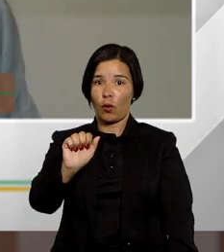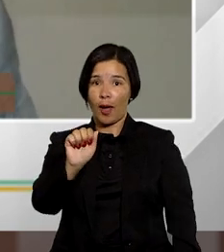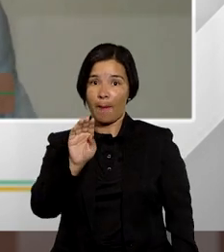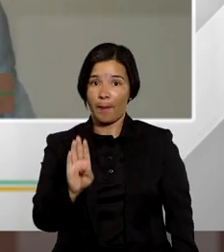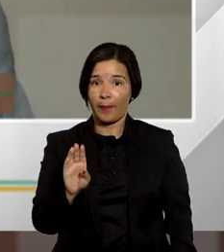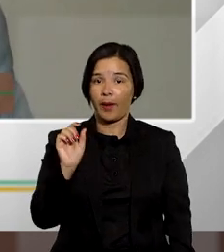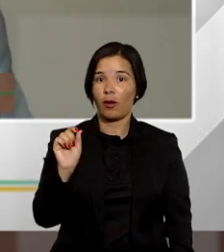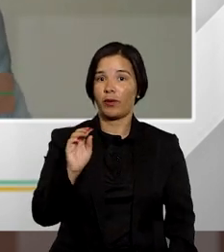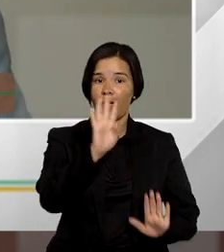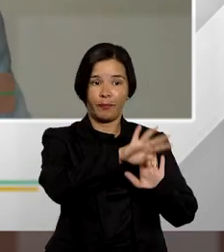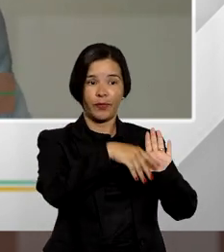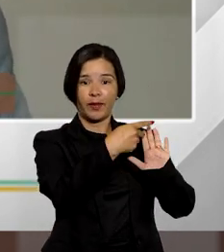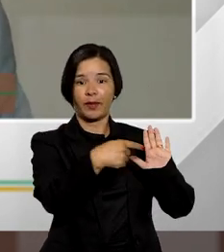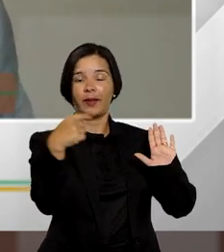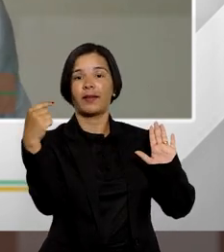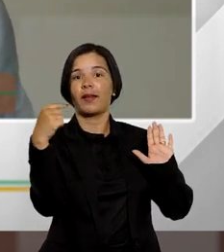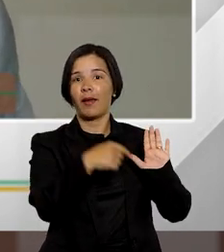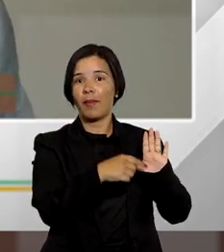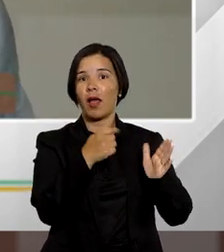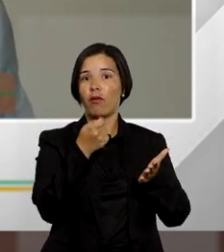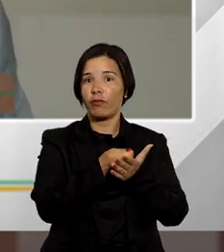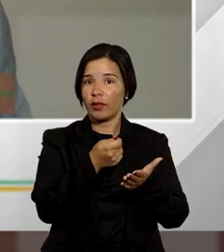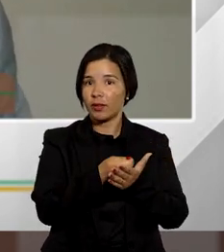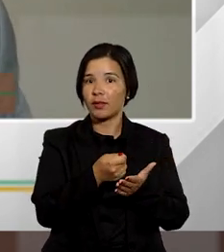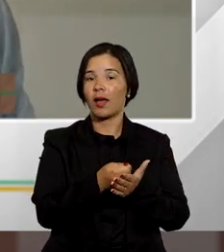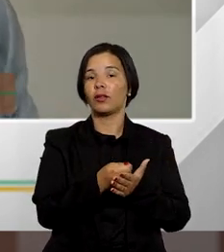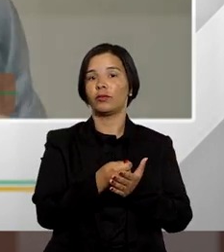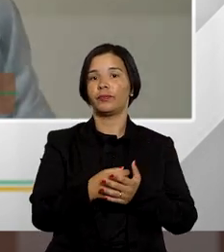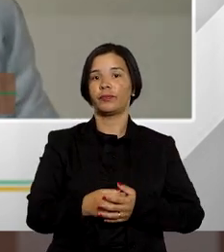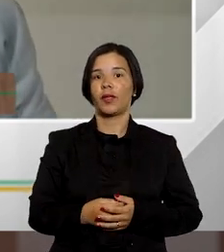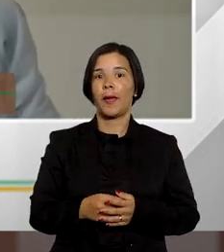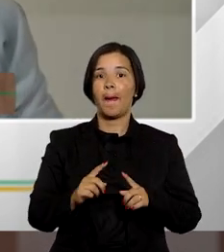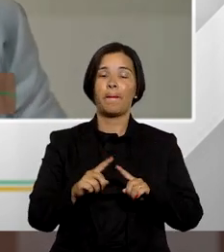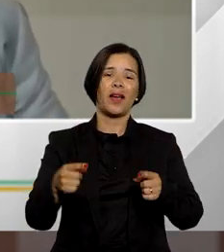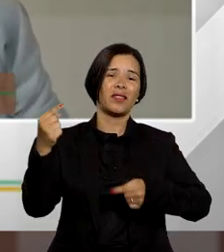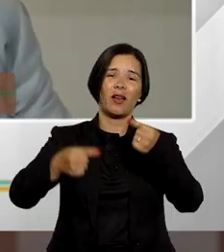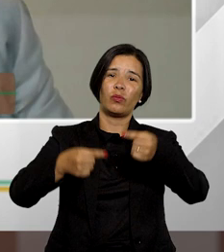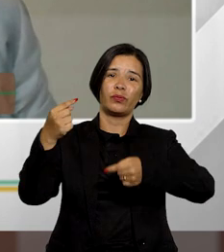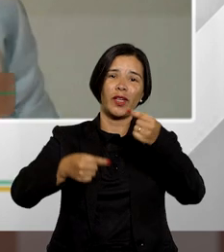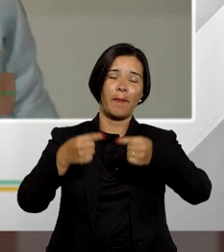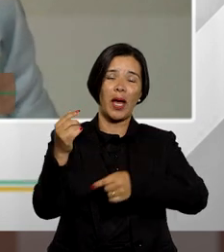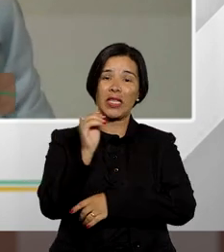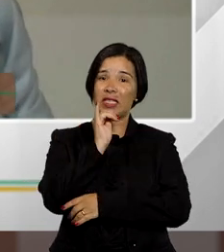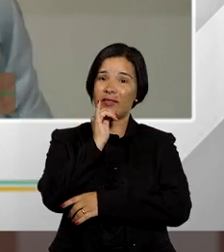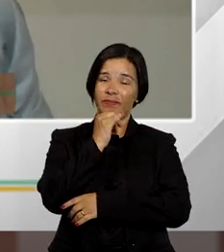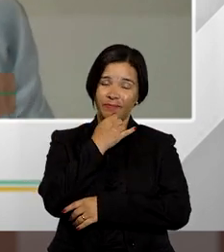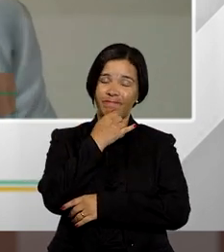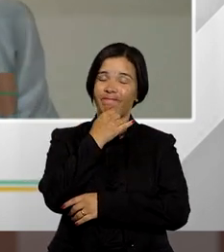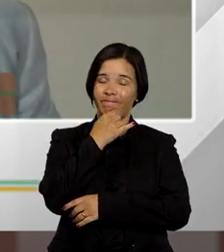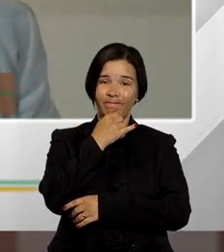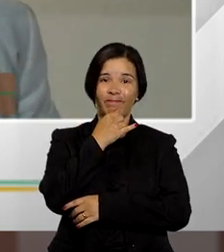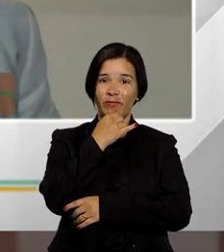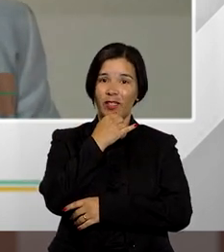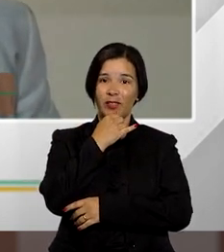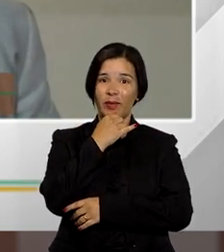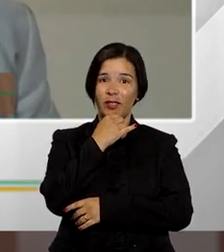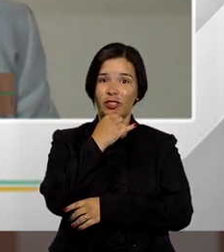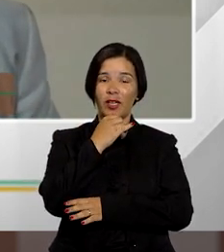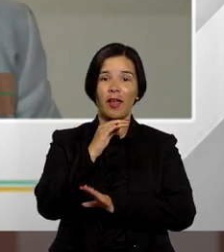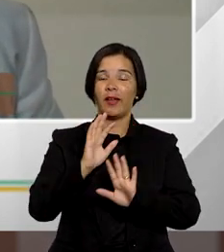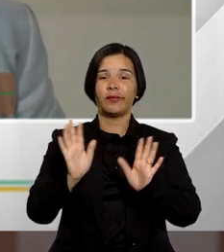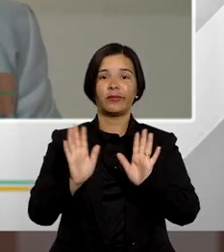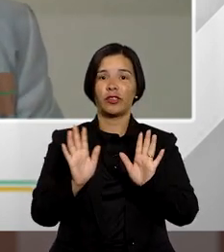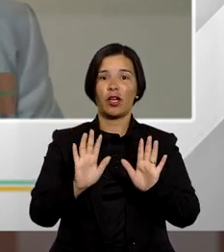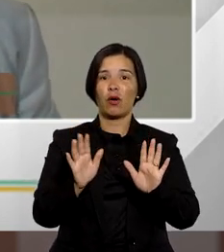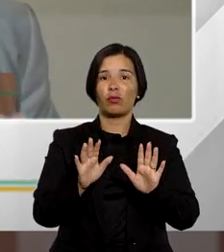deveria ser utilizada a tabela de honorários fixada por causa seccional mas esse é um debate que infelizmente se